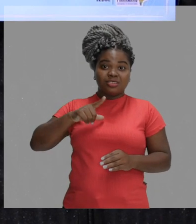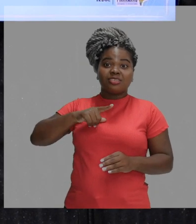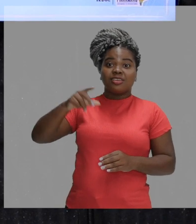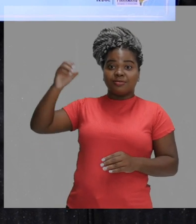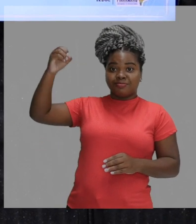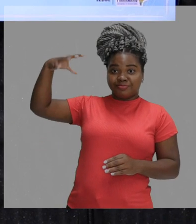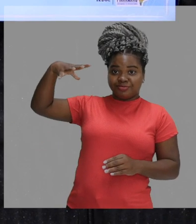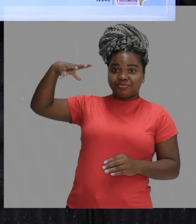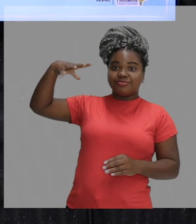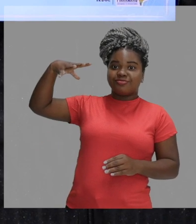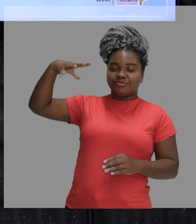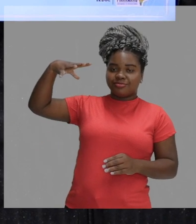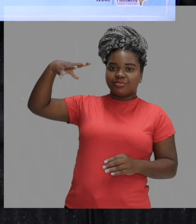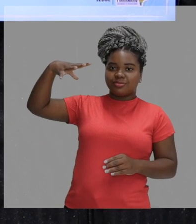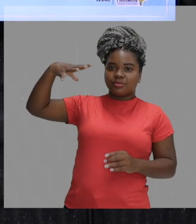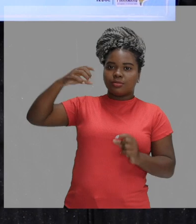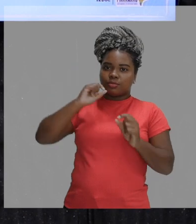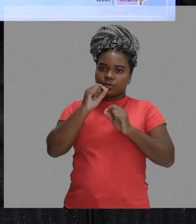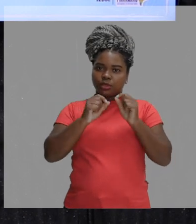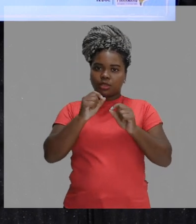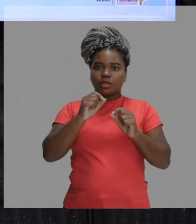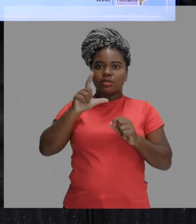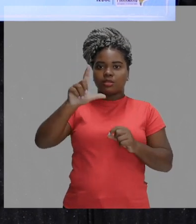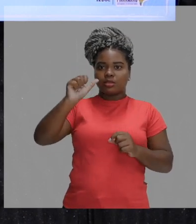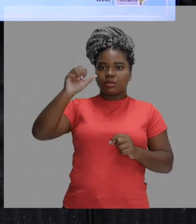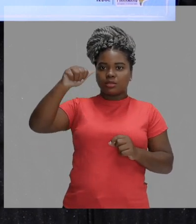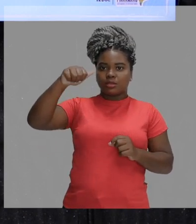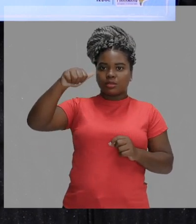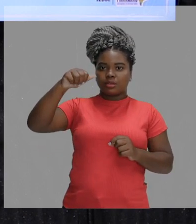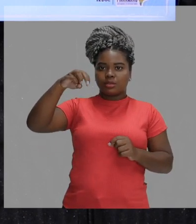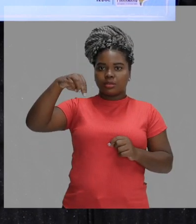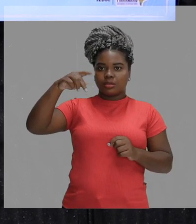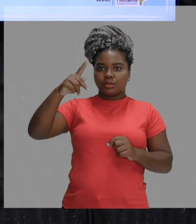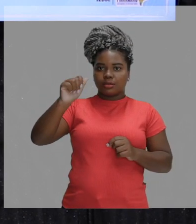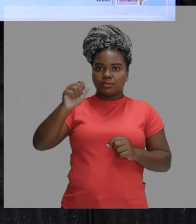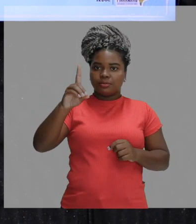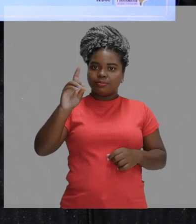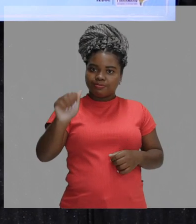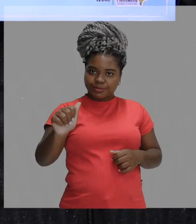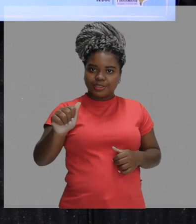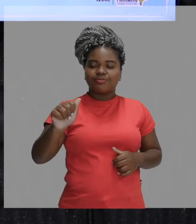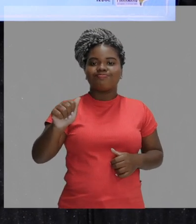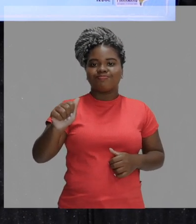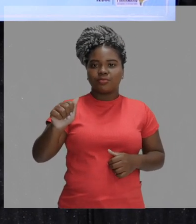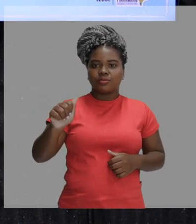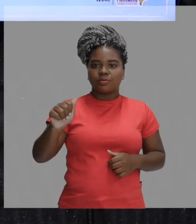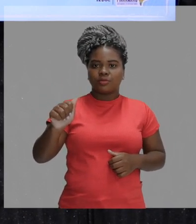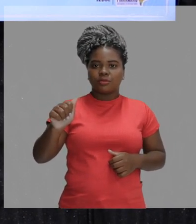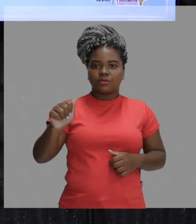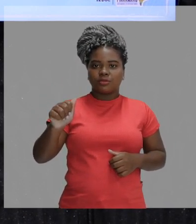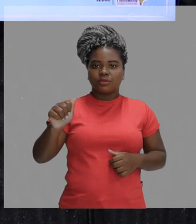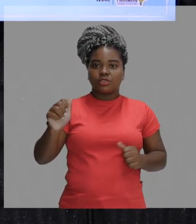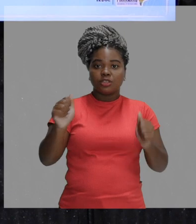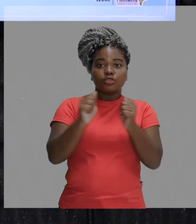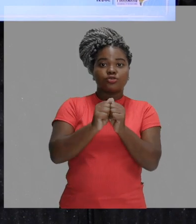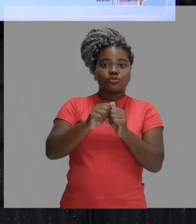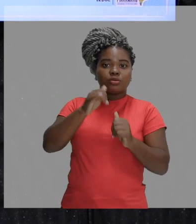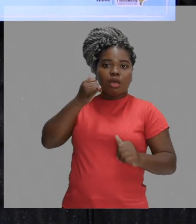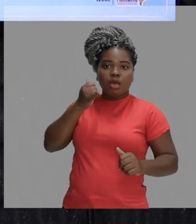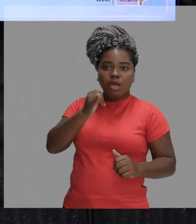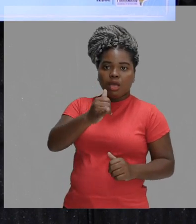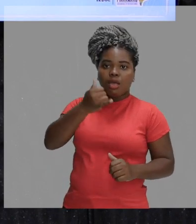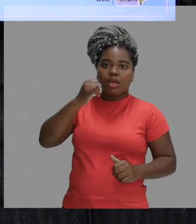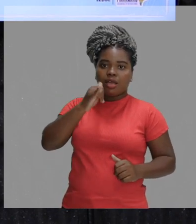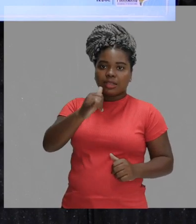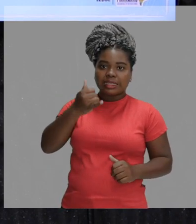Então a lâmpada fluorescente ela acaba emitindo luz com a presença de corrente elétrica. Ok? Pode ser uma lâmpada de LED que também